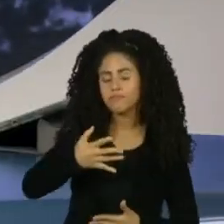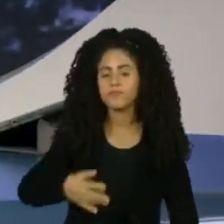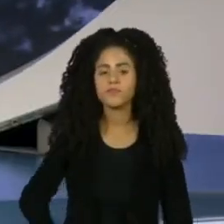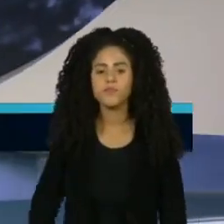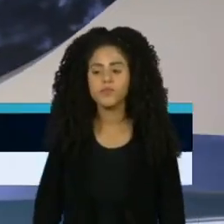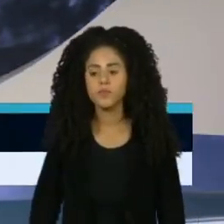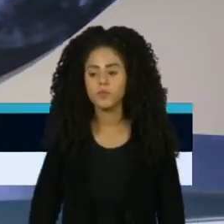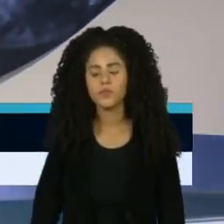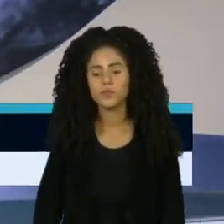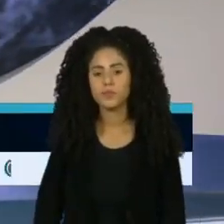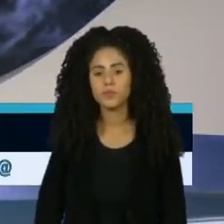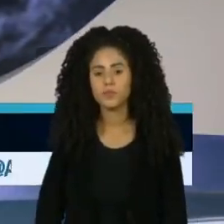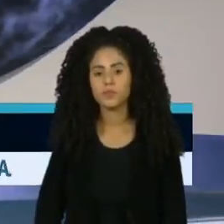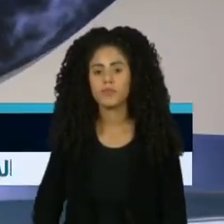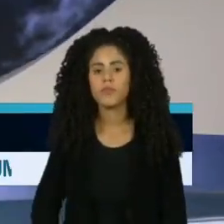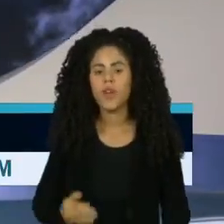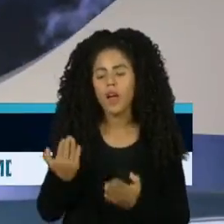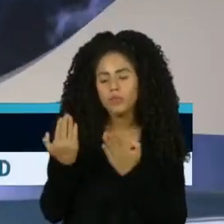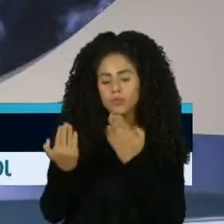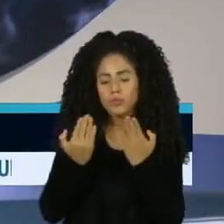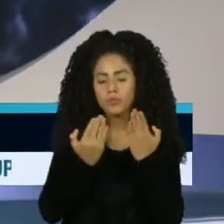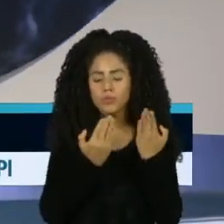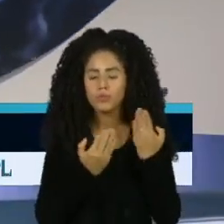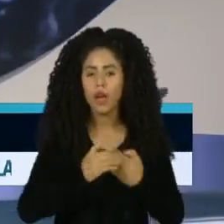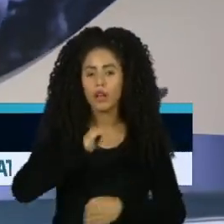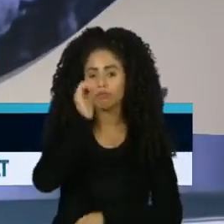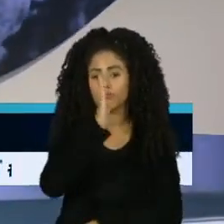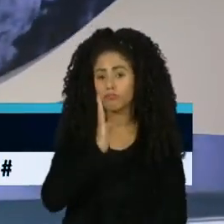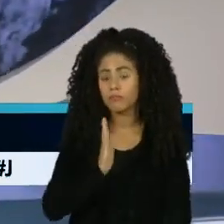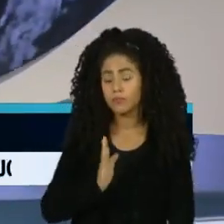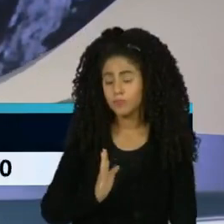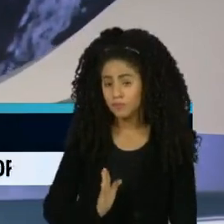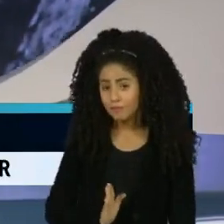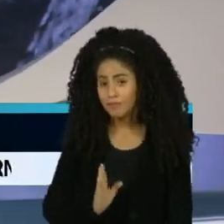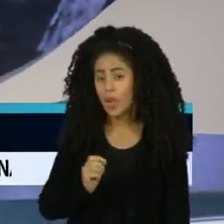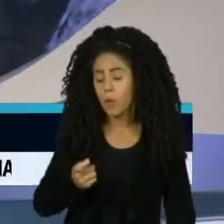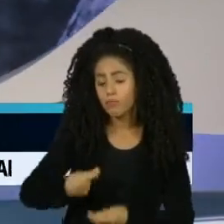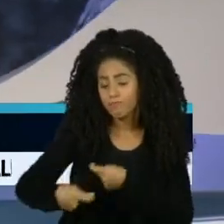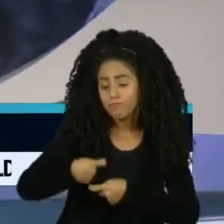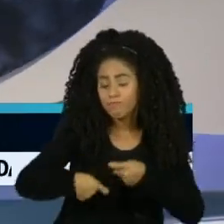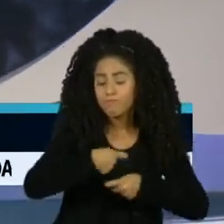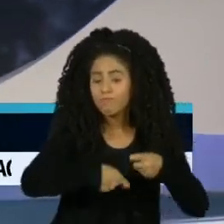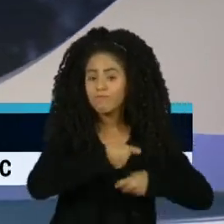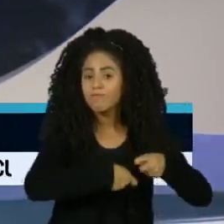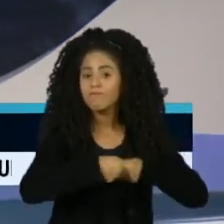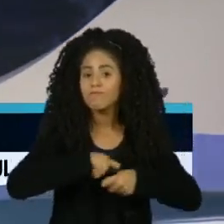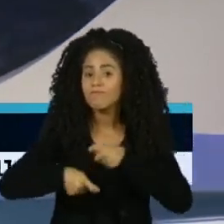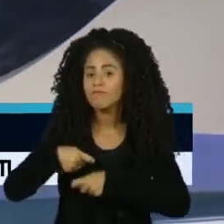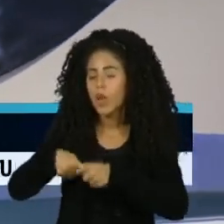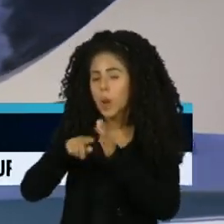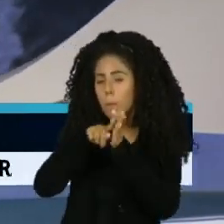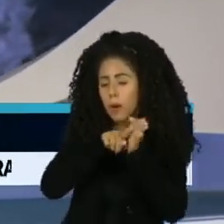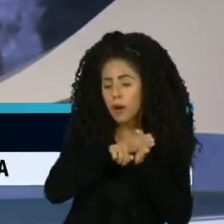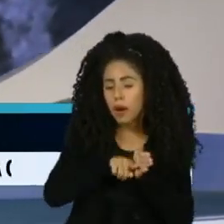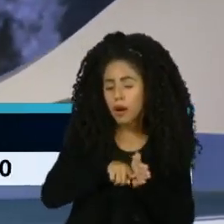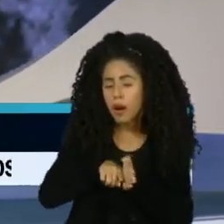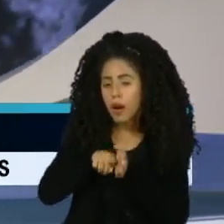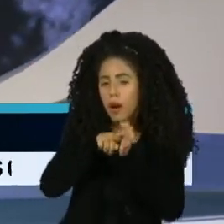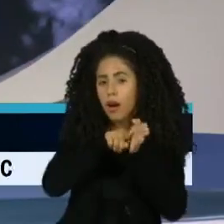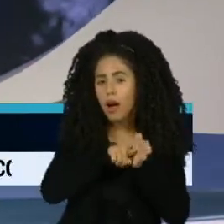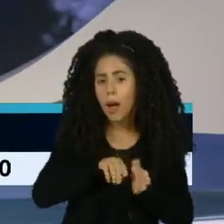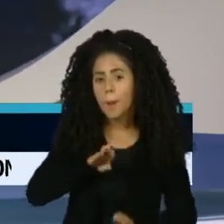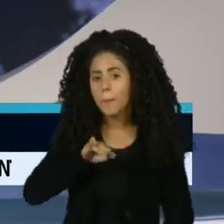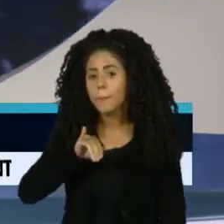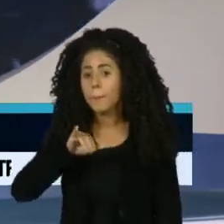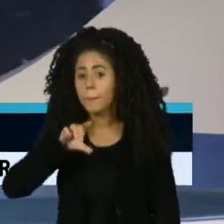A desconfiança entre os brasileiros prejudica consideravelmente a economia do país. A avaliação é de uma pesquisa realizada pelo